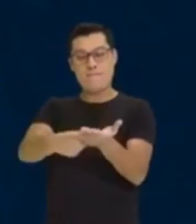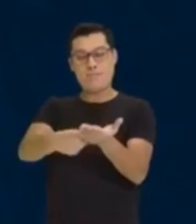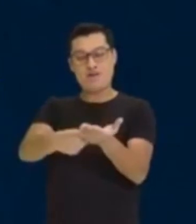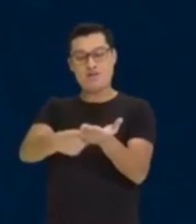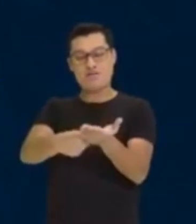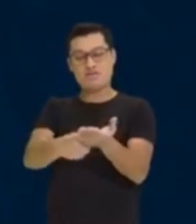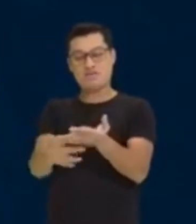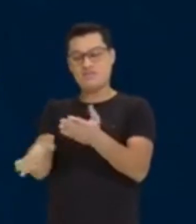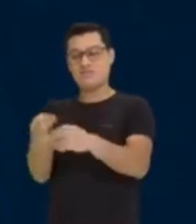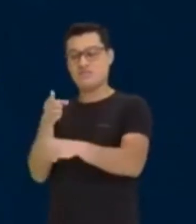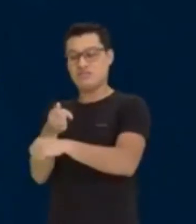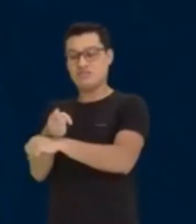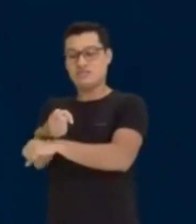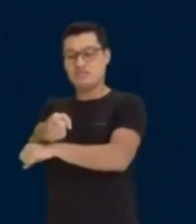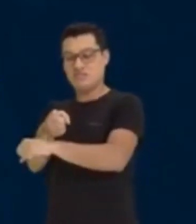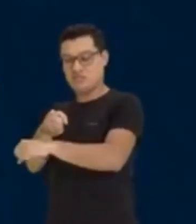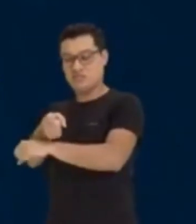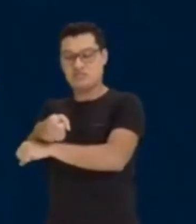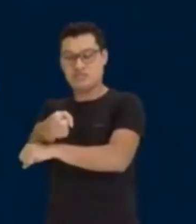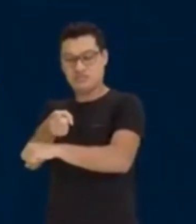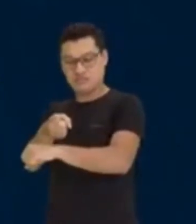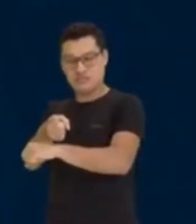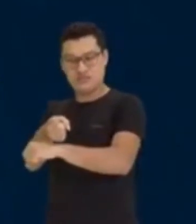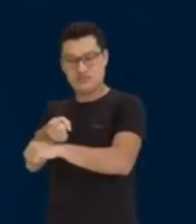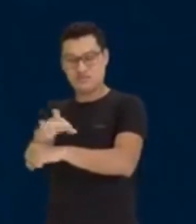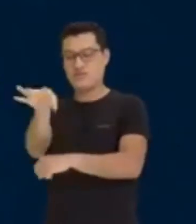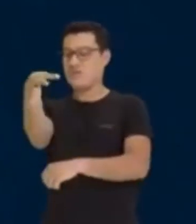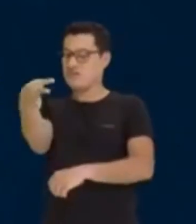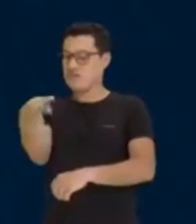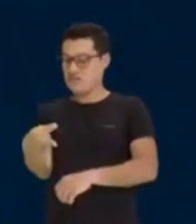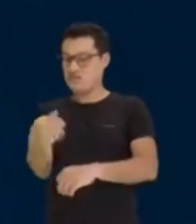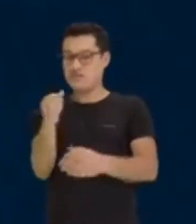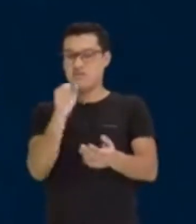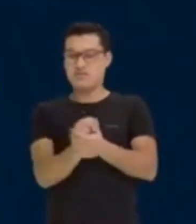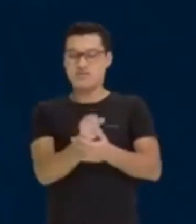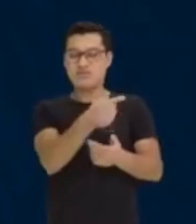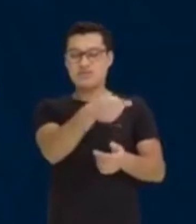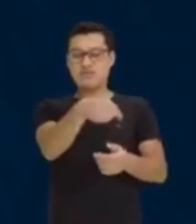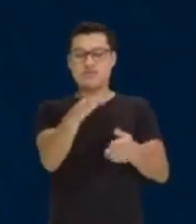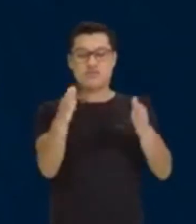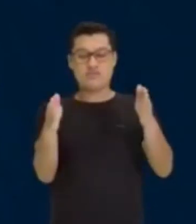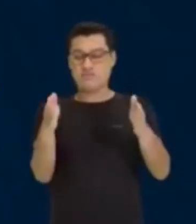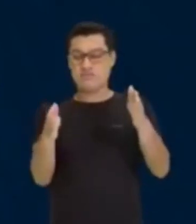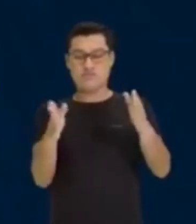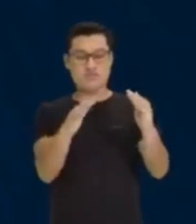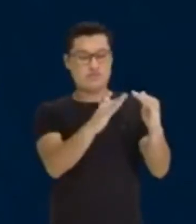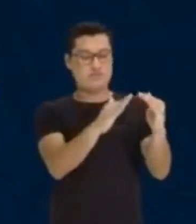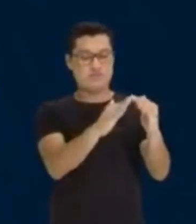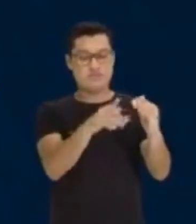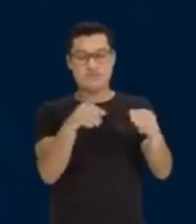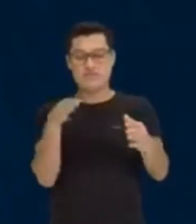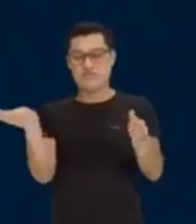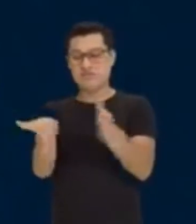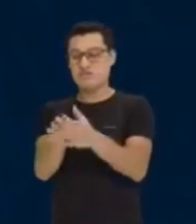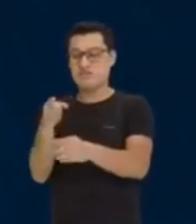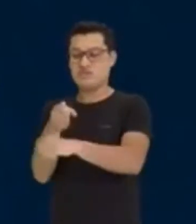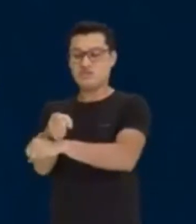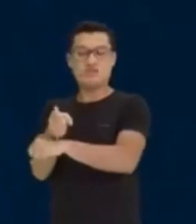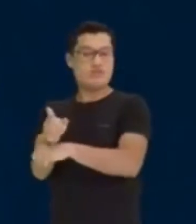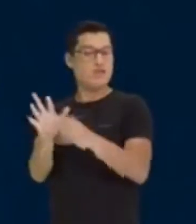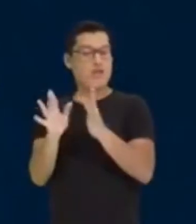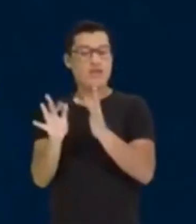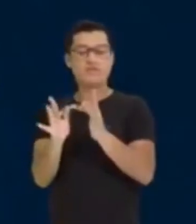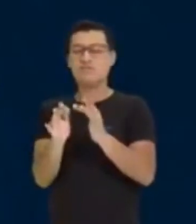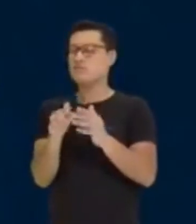Lá na casa das 11 janelas, tá certo, pessoal? E aí ele vai... Será que ele vai atrás da namoradinha dele? Tudo bem, sem